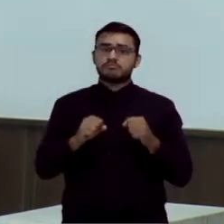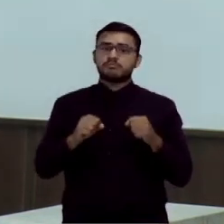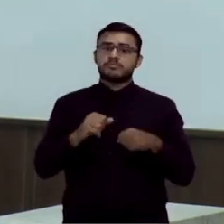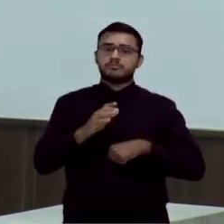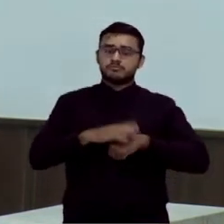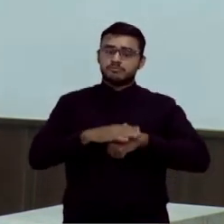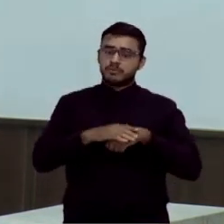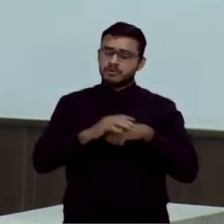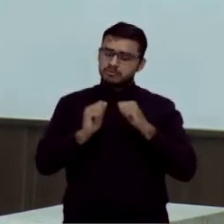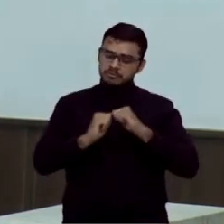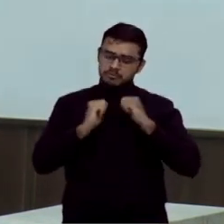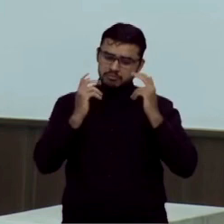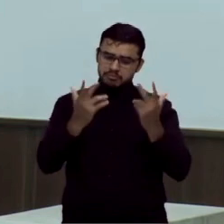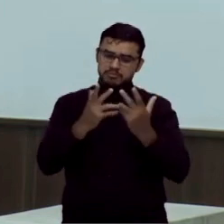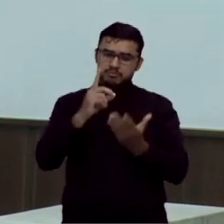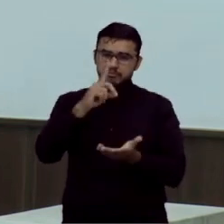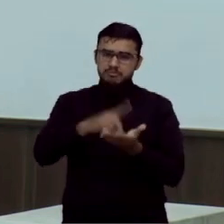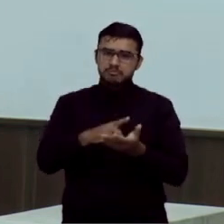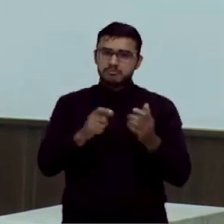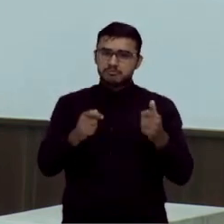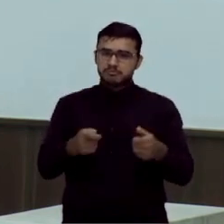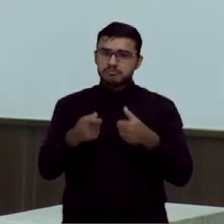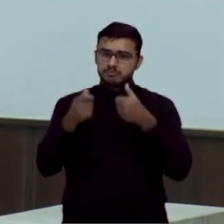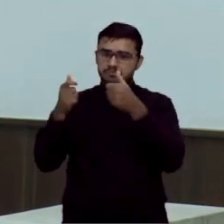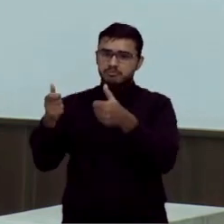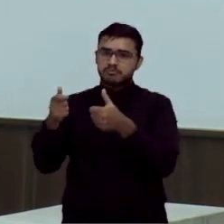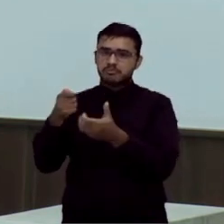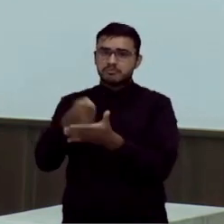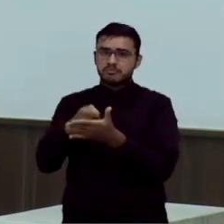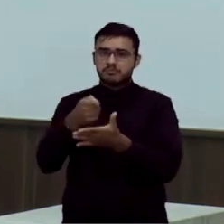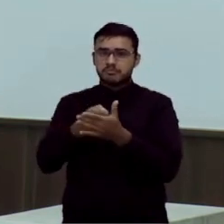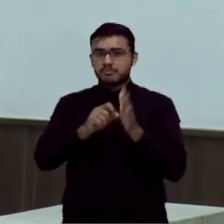para que realmente seja integrado à lei e faça.